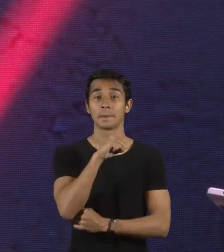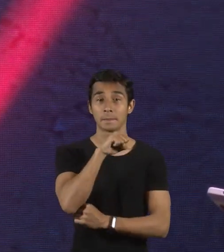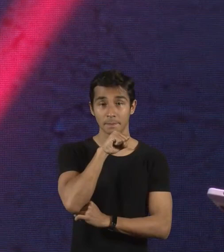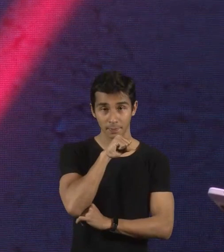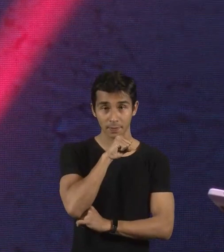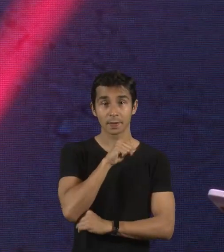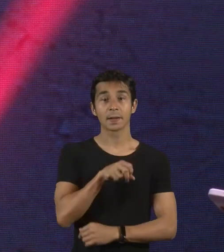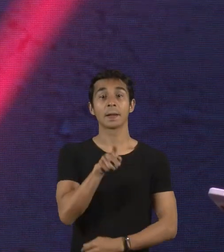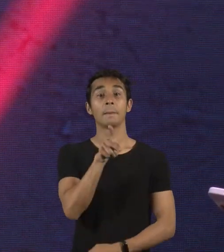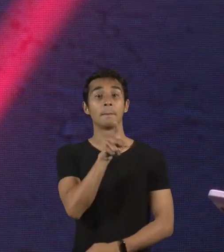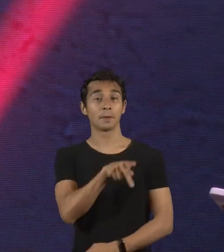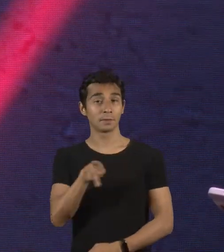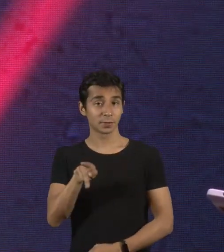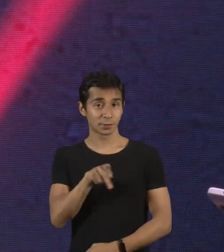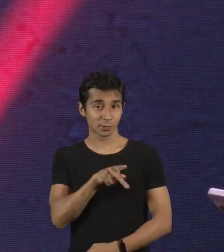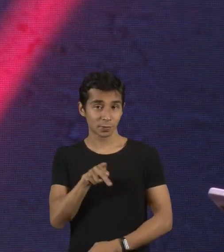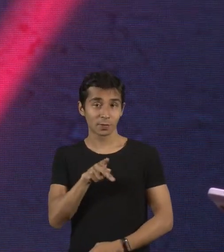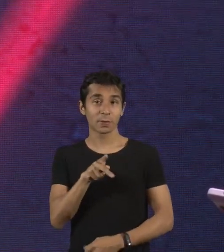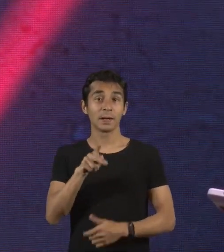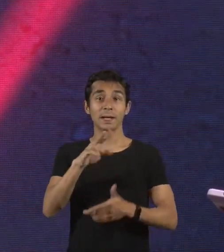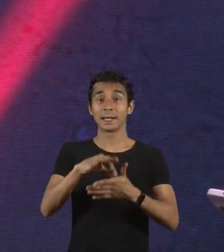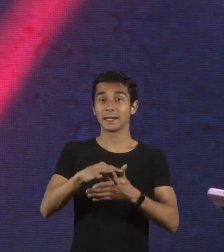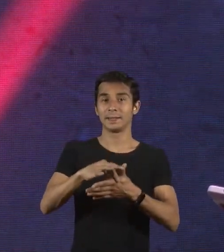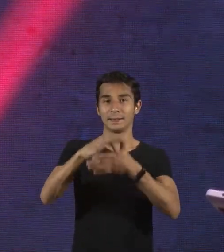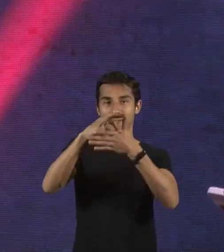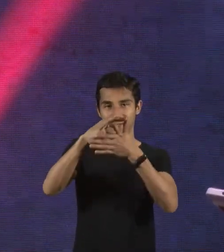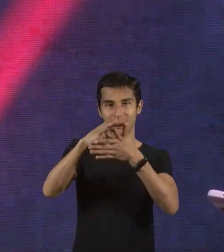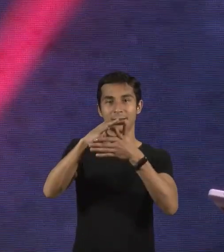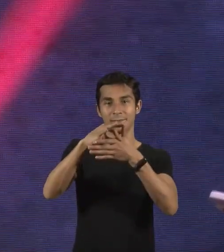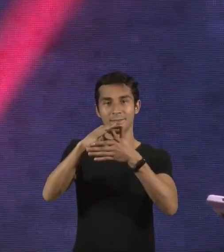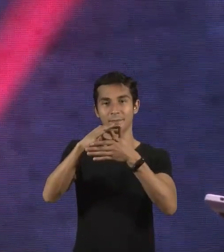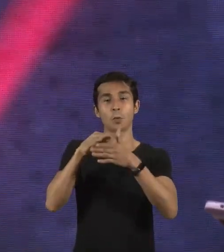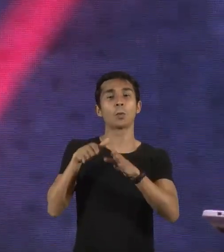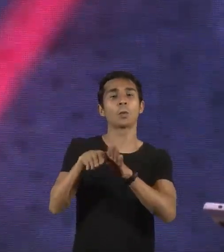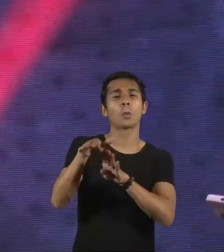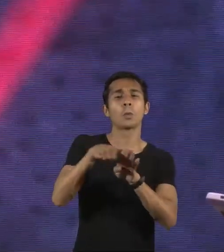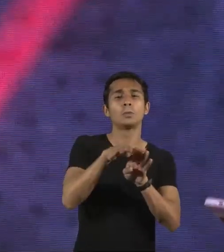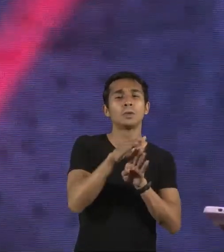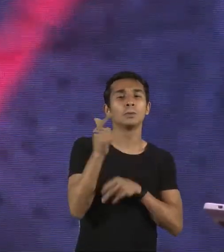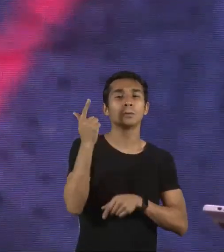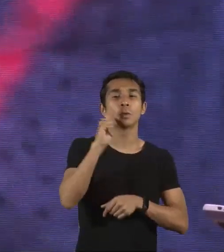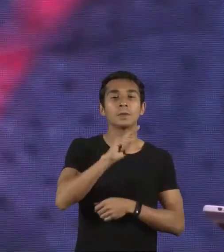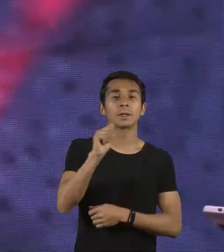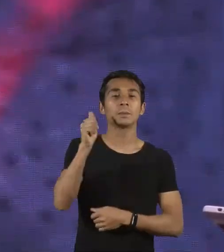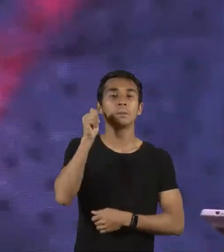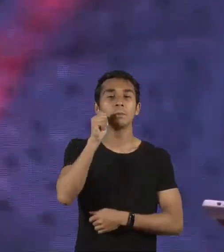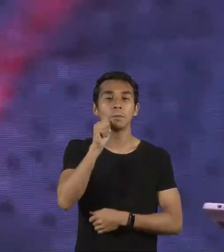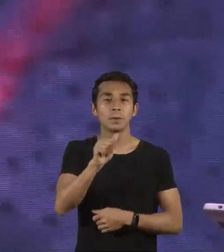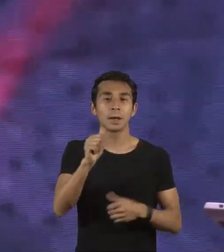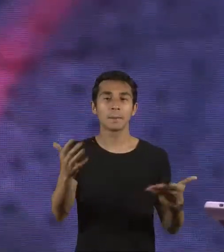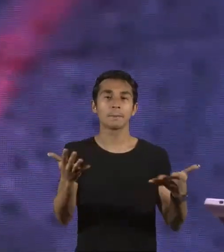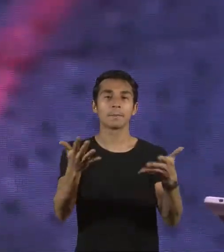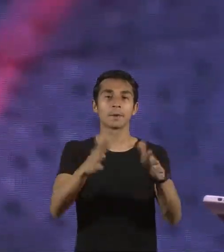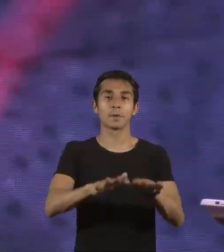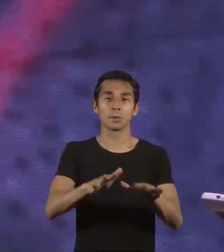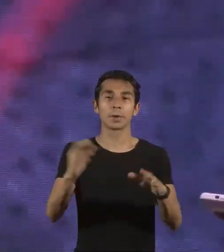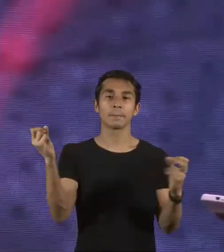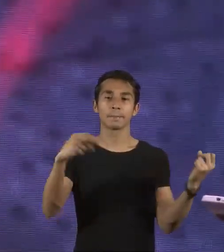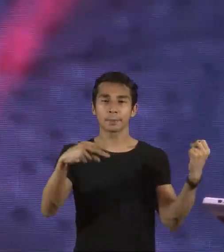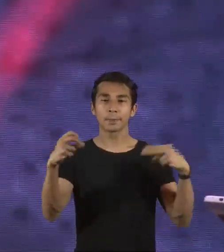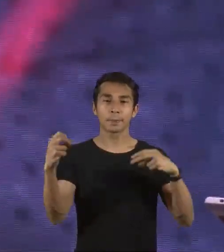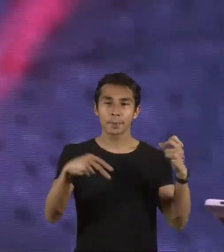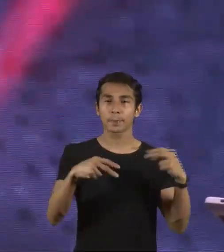professores e líderes para incluir mais mulheres nas